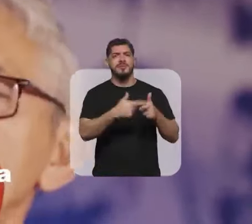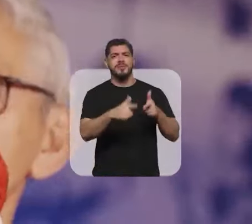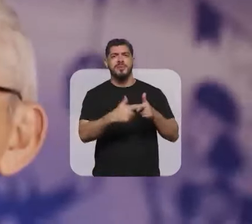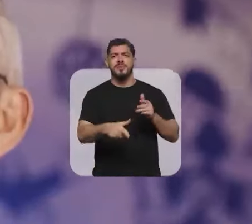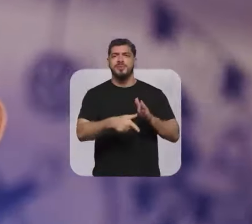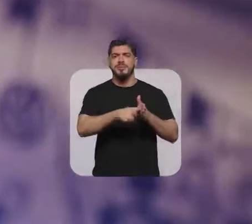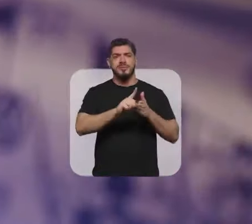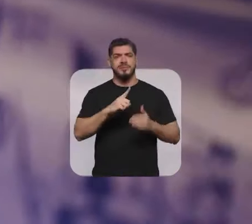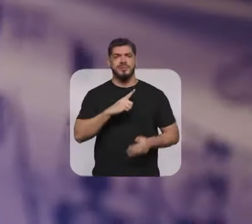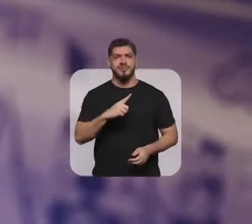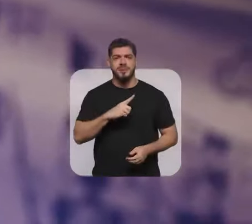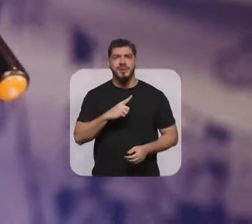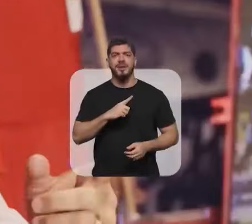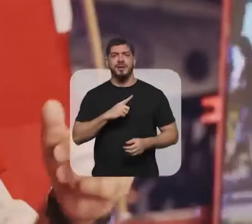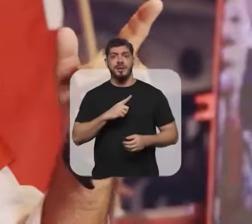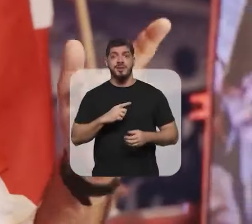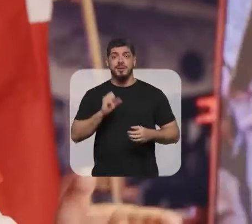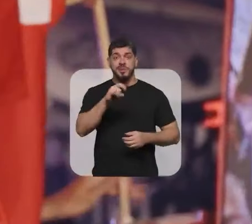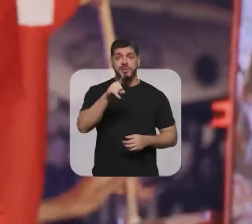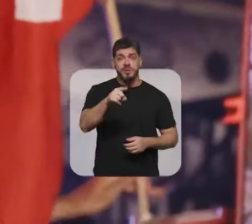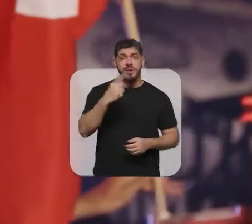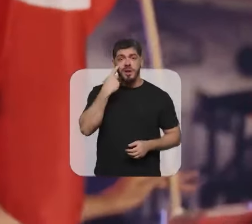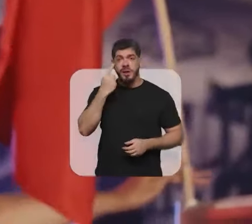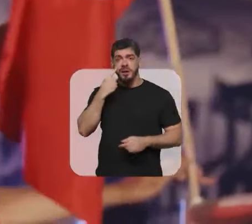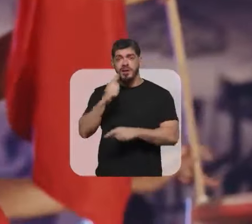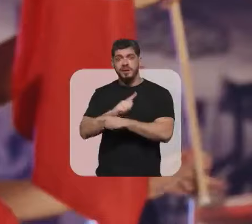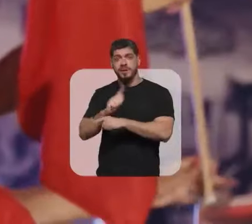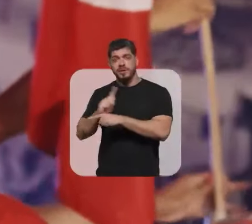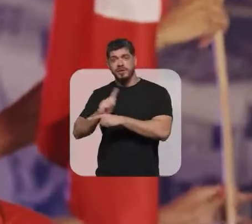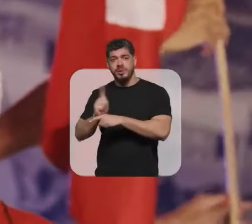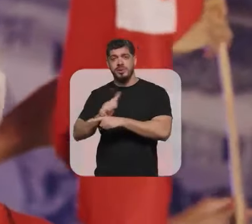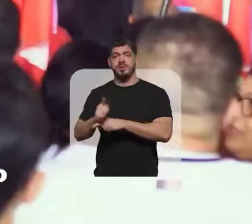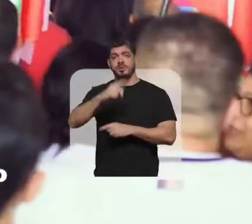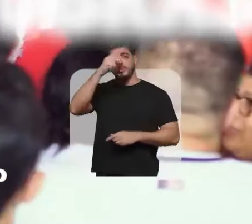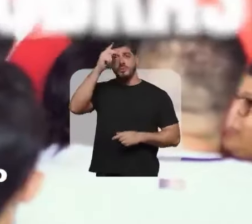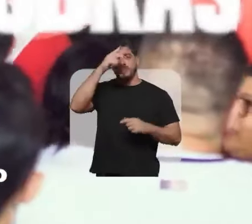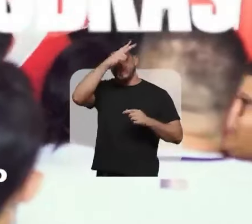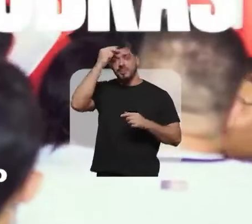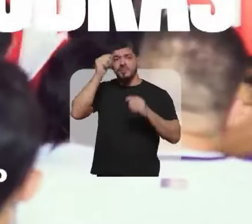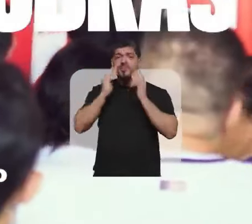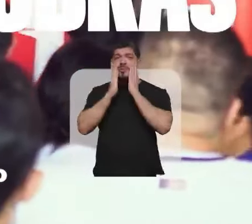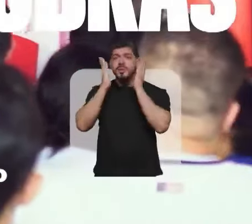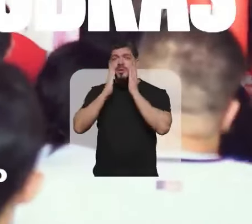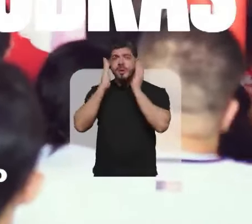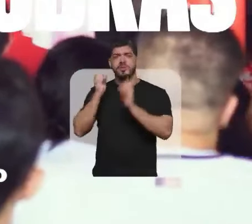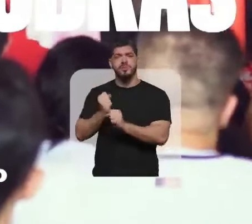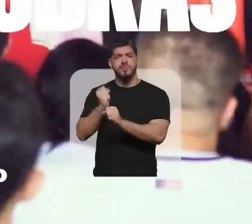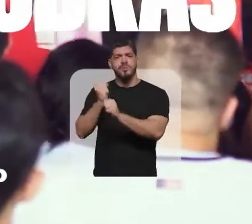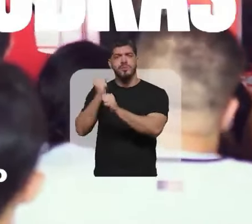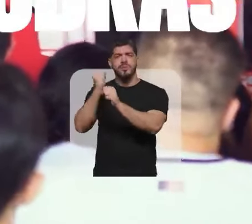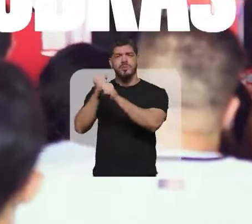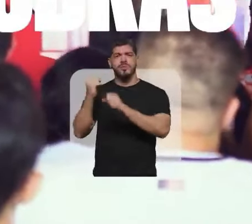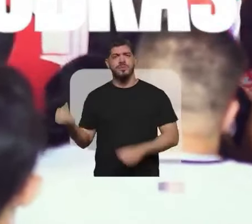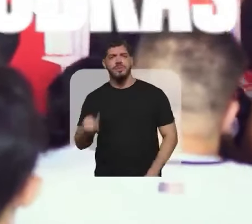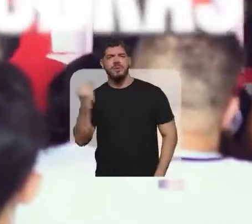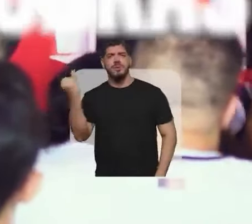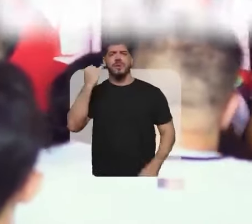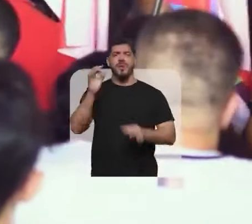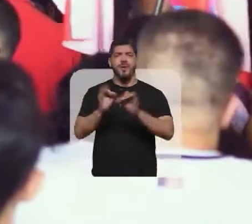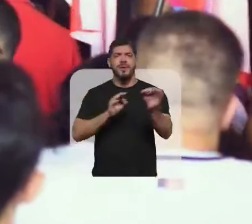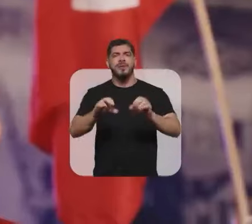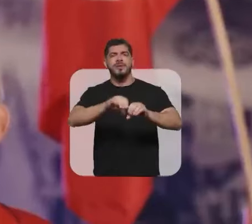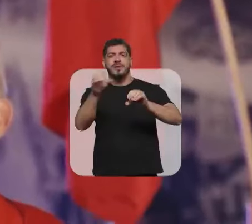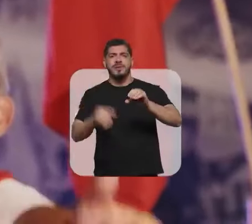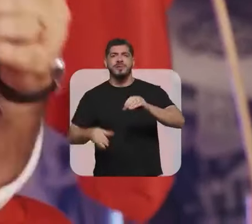divergência que pudesse existir Você pegar a gestão de Ricardo, fez um conjunto de obras importantíssimas, organizou,